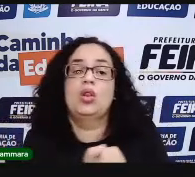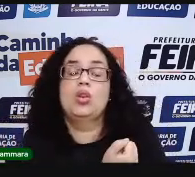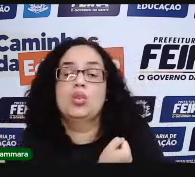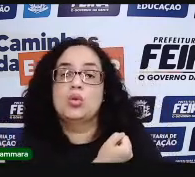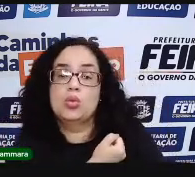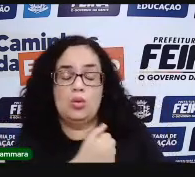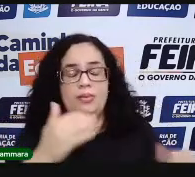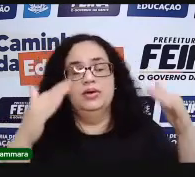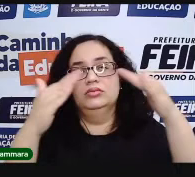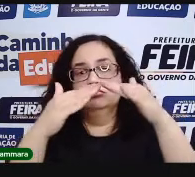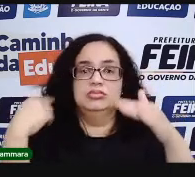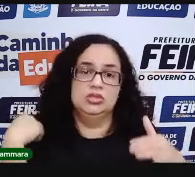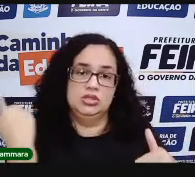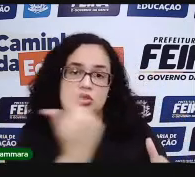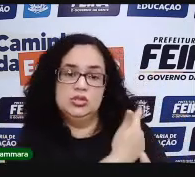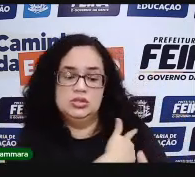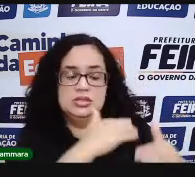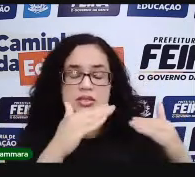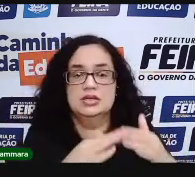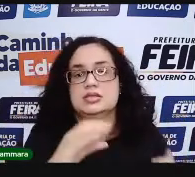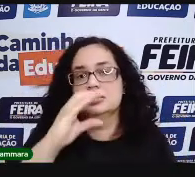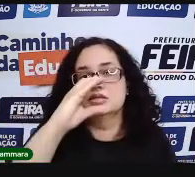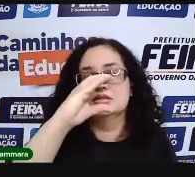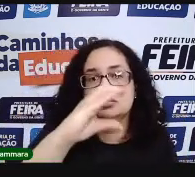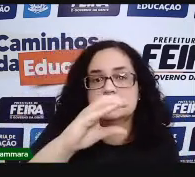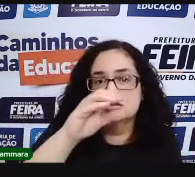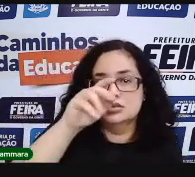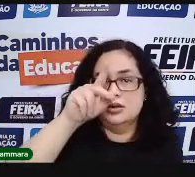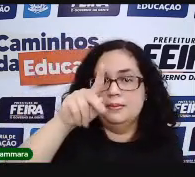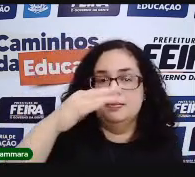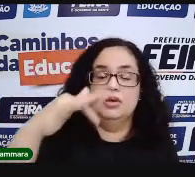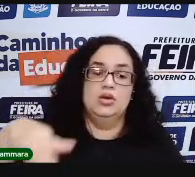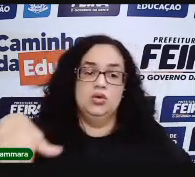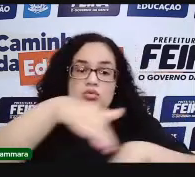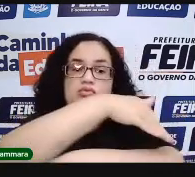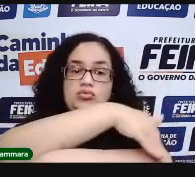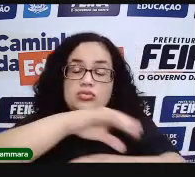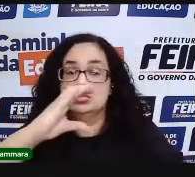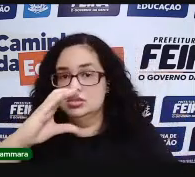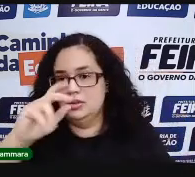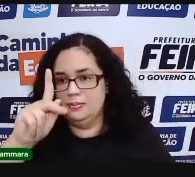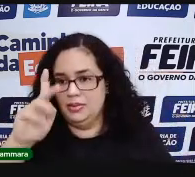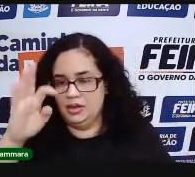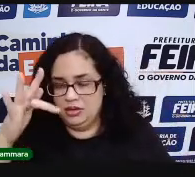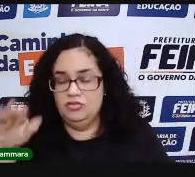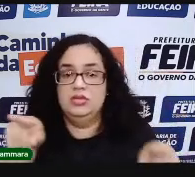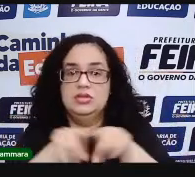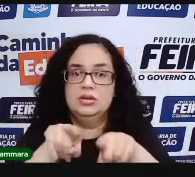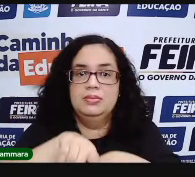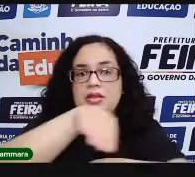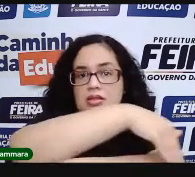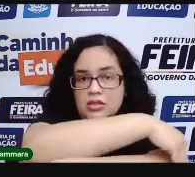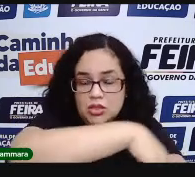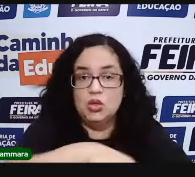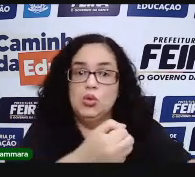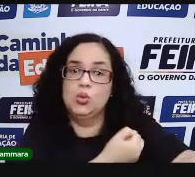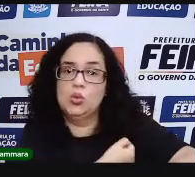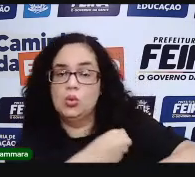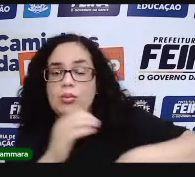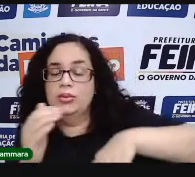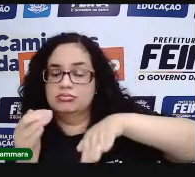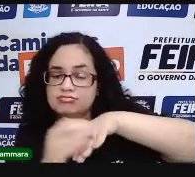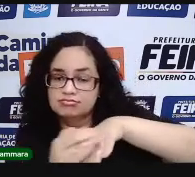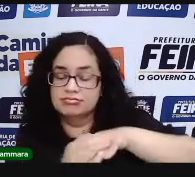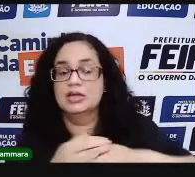No número da nossa casa. No CPF da nossa rua. Nós temos os números no nosso sapato.